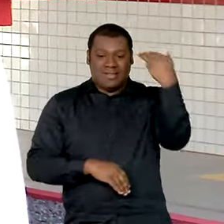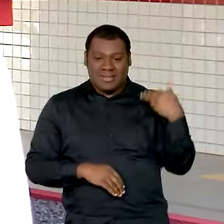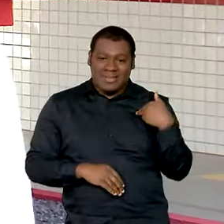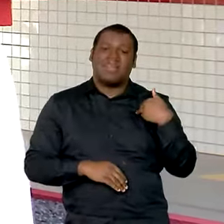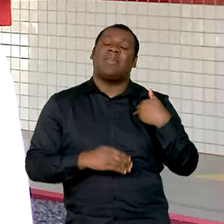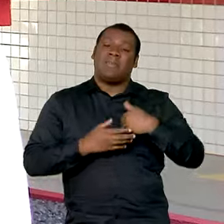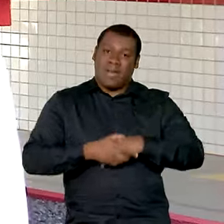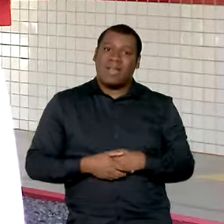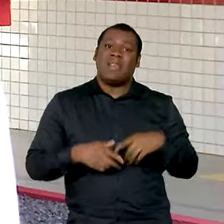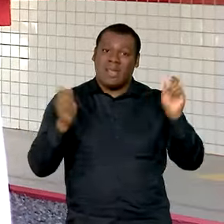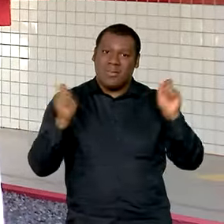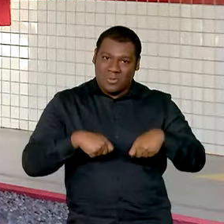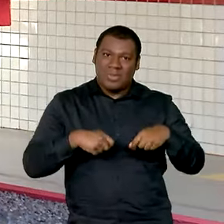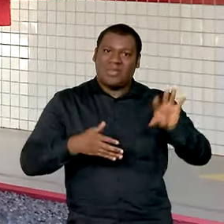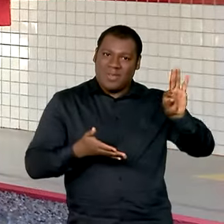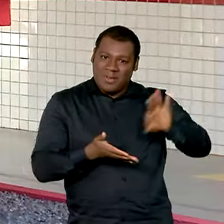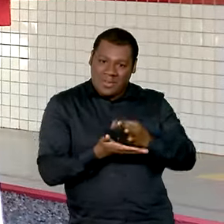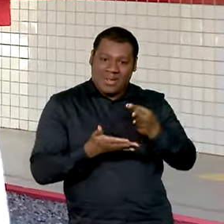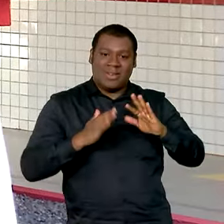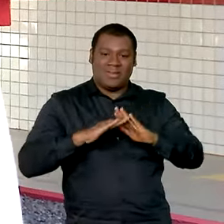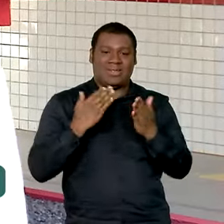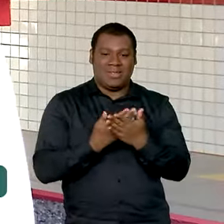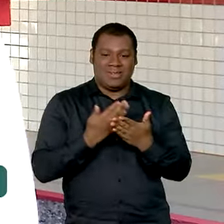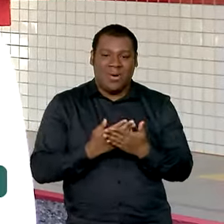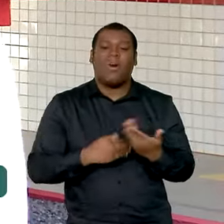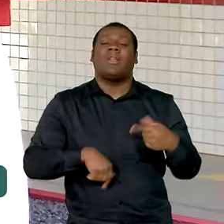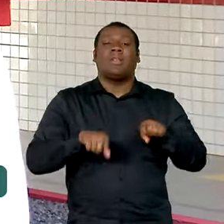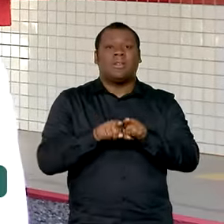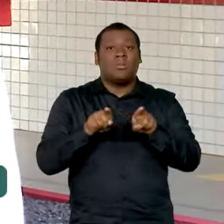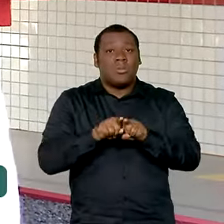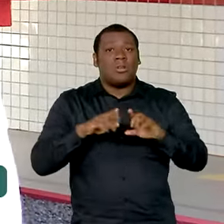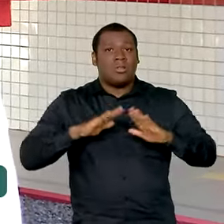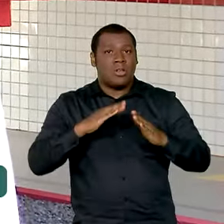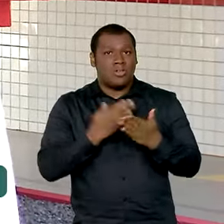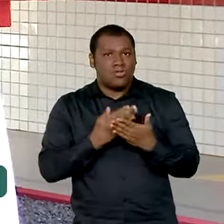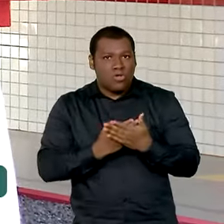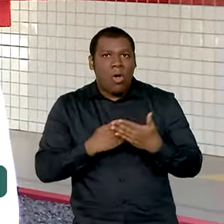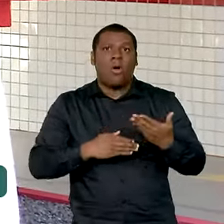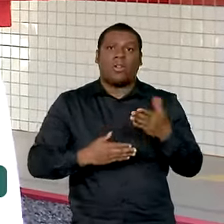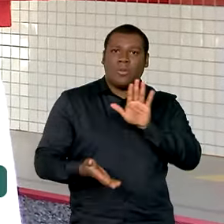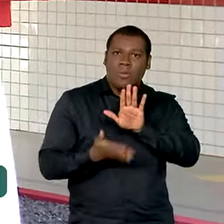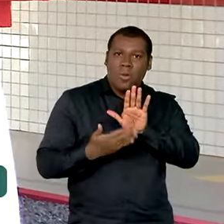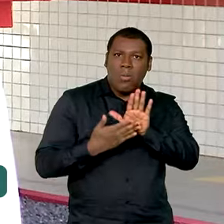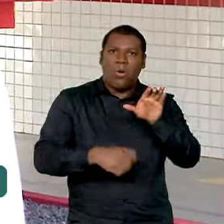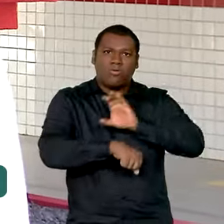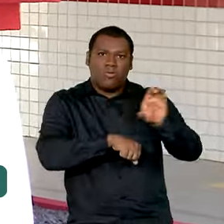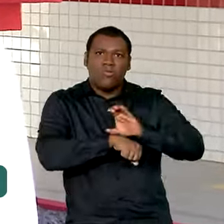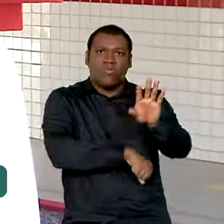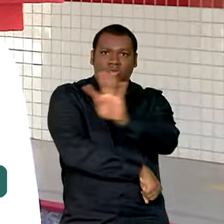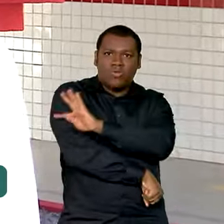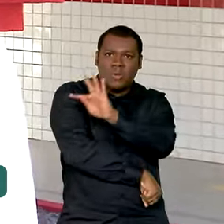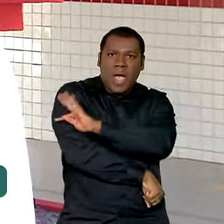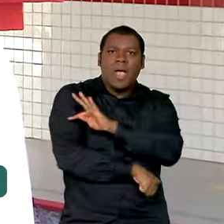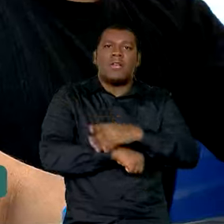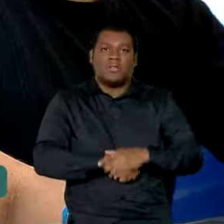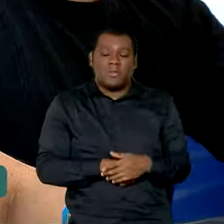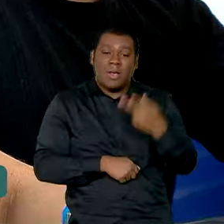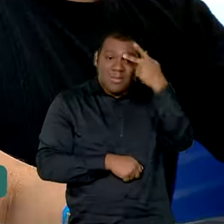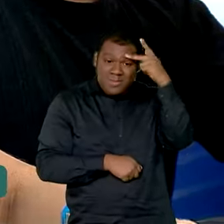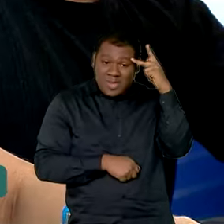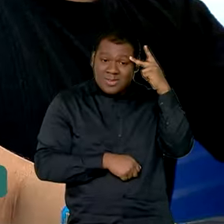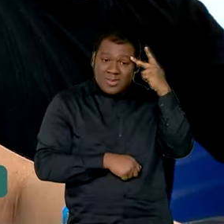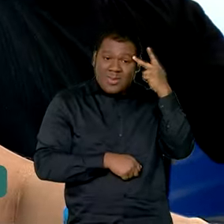trabalho. Nós temos vários cursos que estão fazendo esse papel, colocando as pessoas no mundo do trabalho.